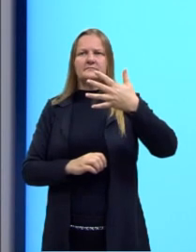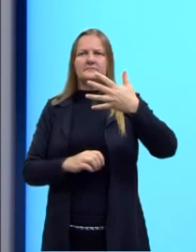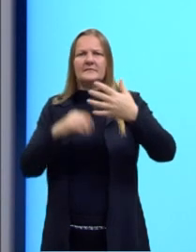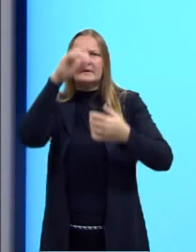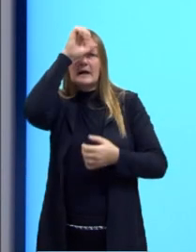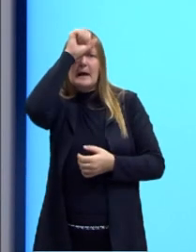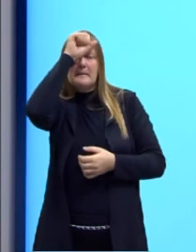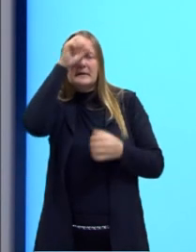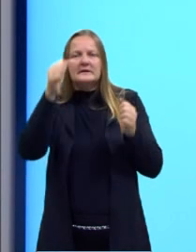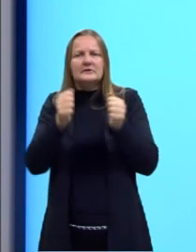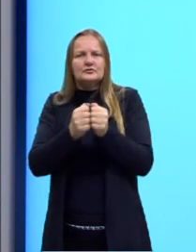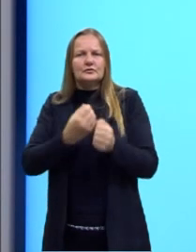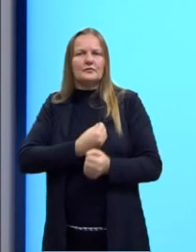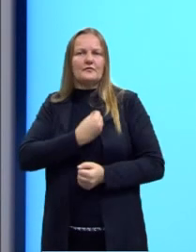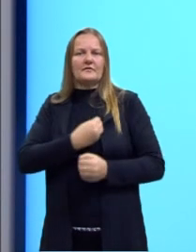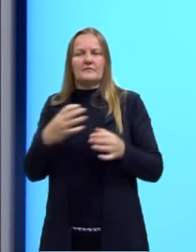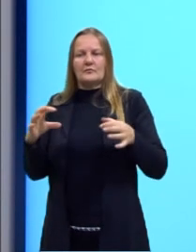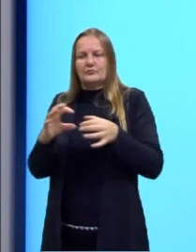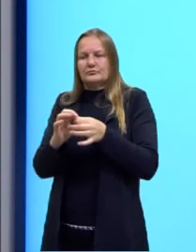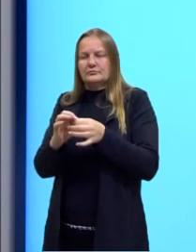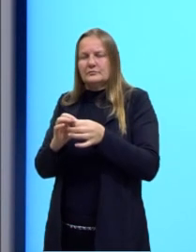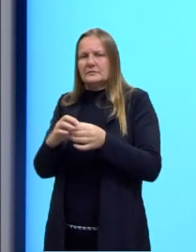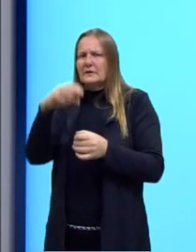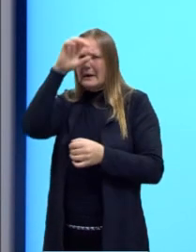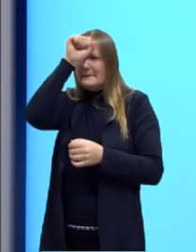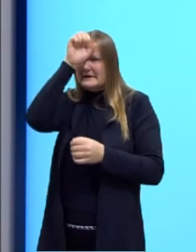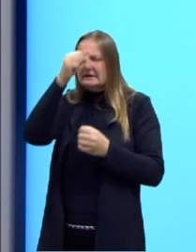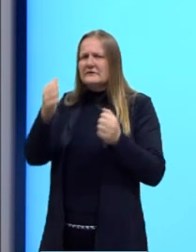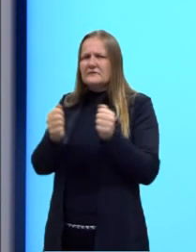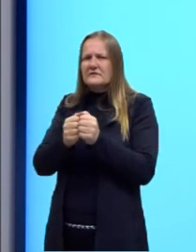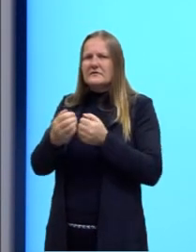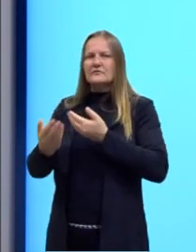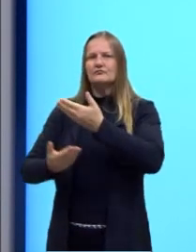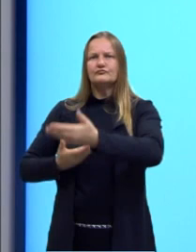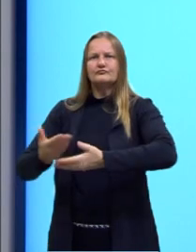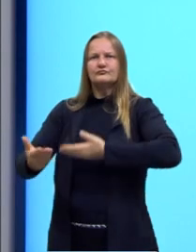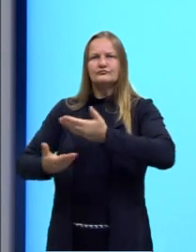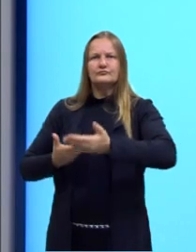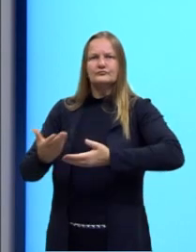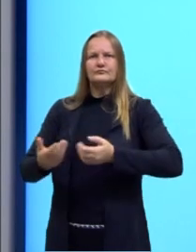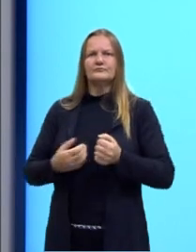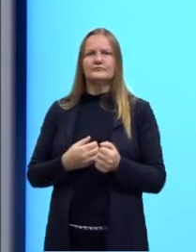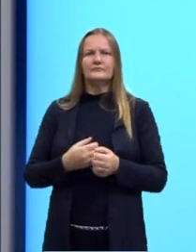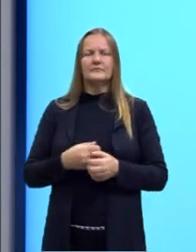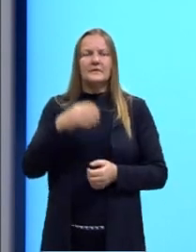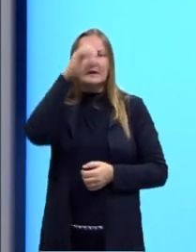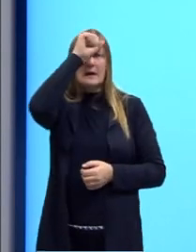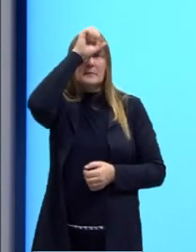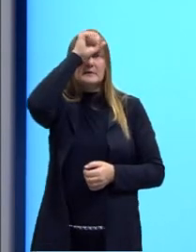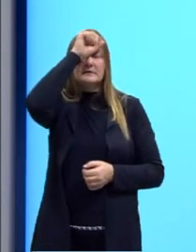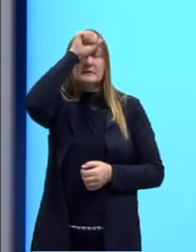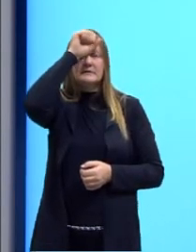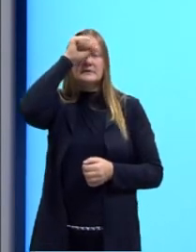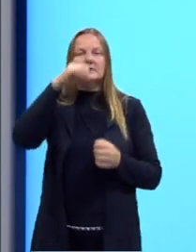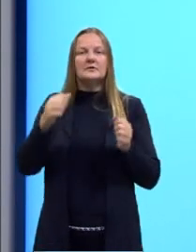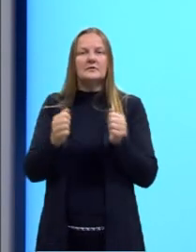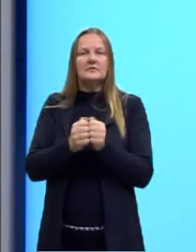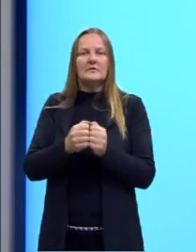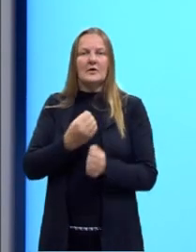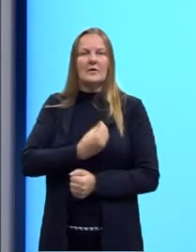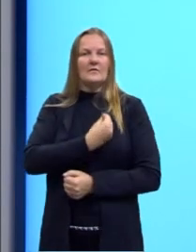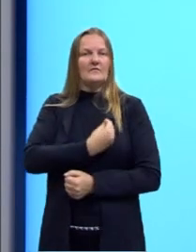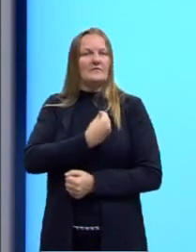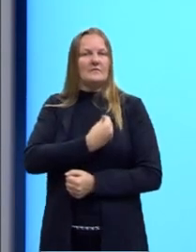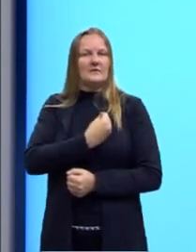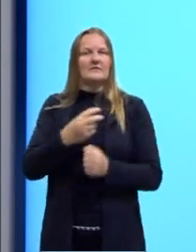Aprendem com quem vivem? Opa, aprendem, né? Se eu tenho o verbo learn, que é o aprender, e se eu tenho o verbo leave, que